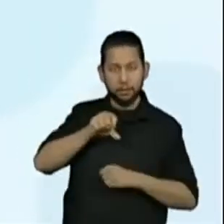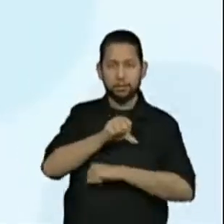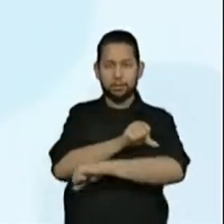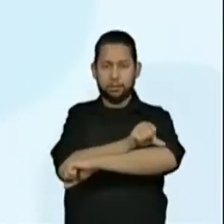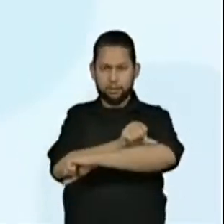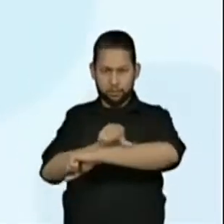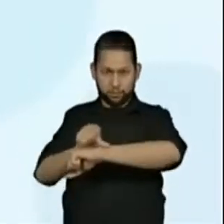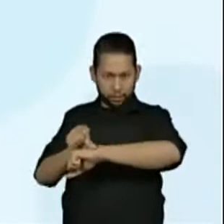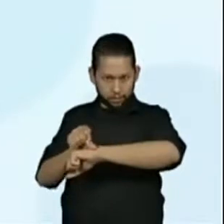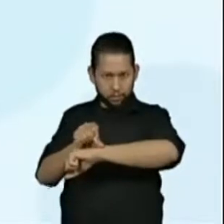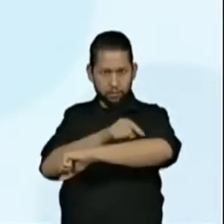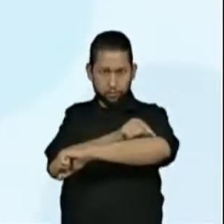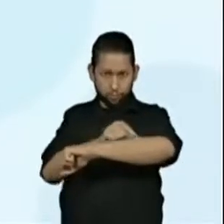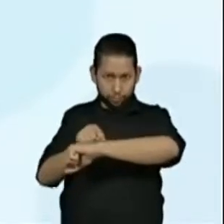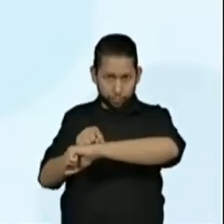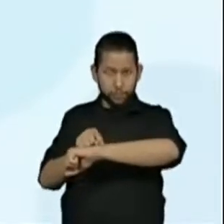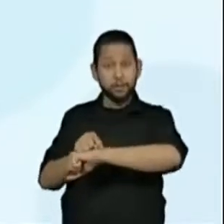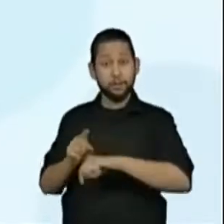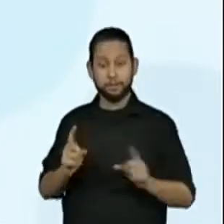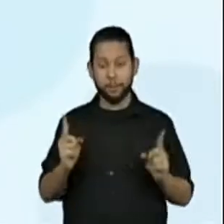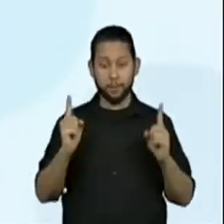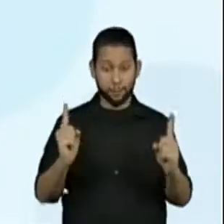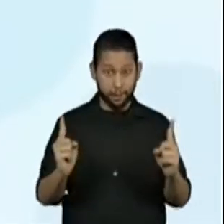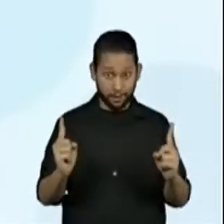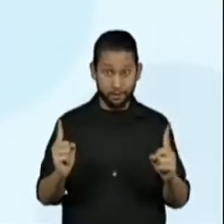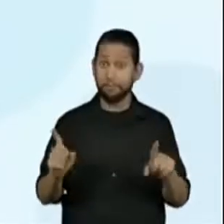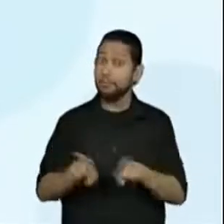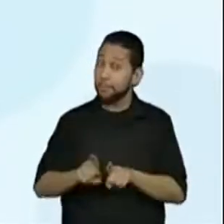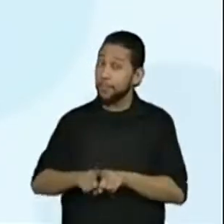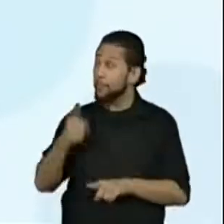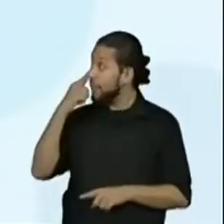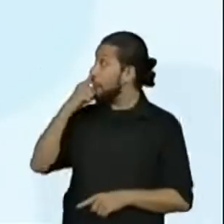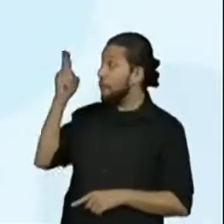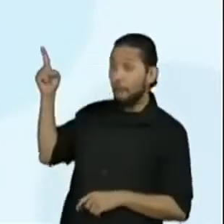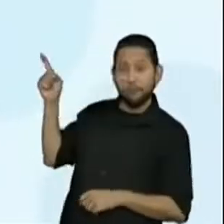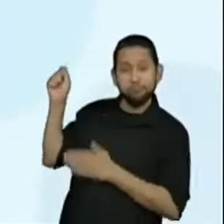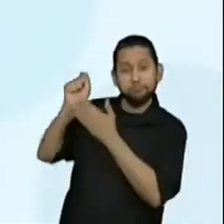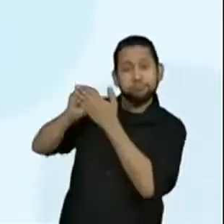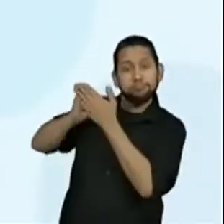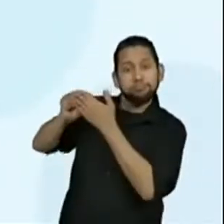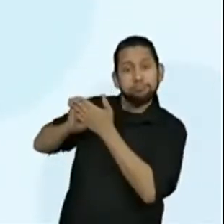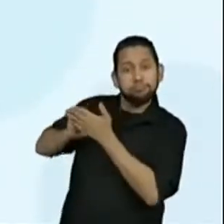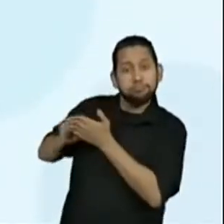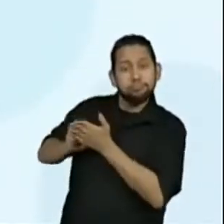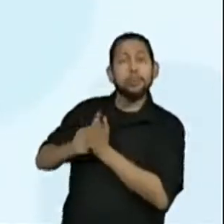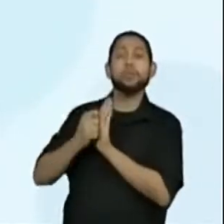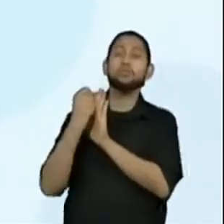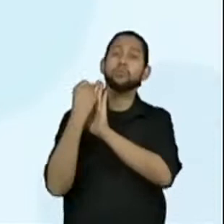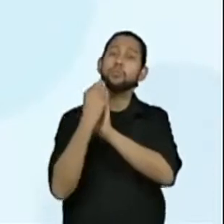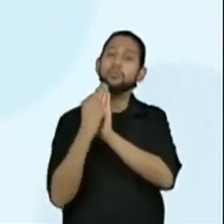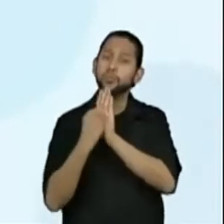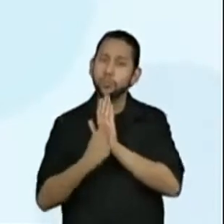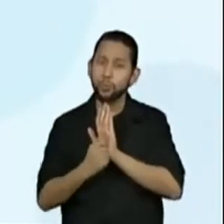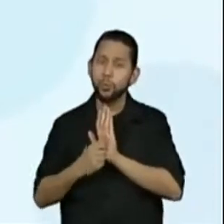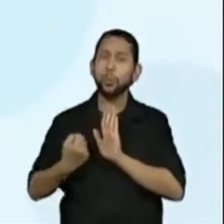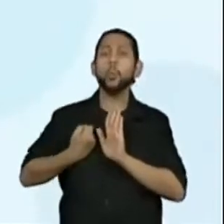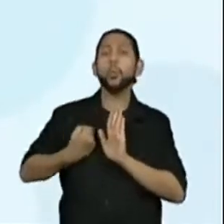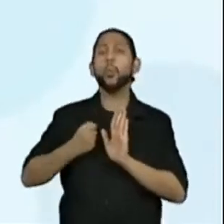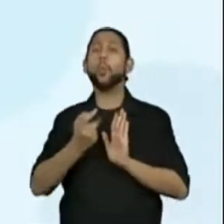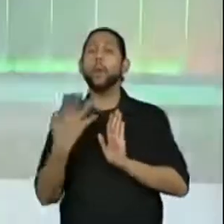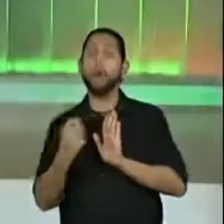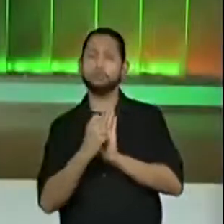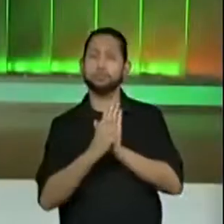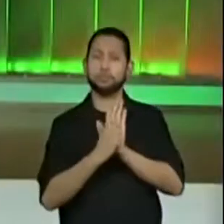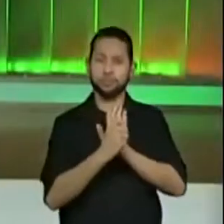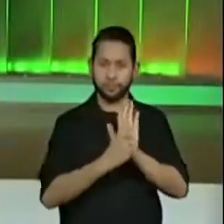vai medir as fitas e vamos anotar essa medida, né? Que a gente encontrar. Pro, no meu